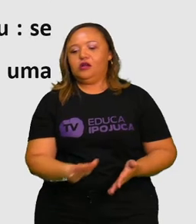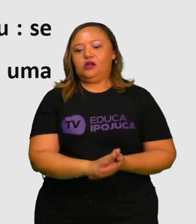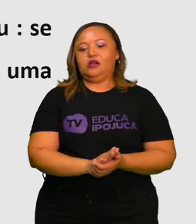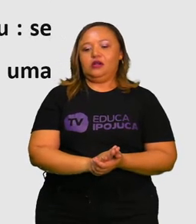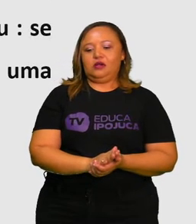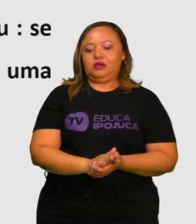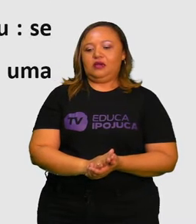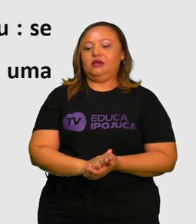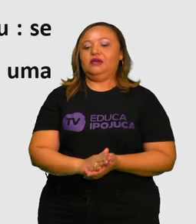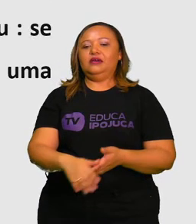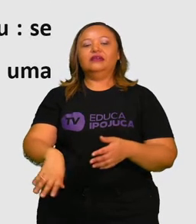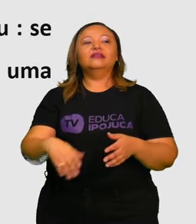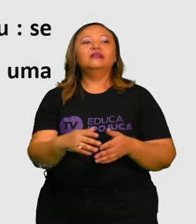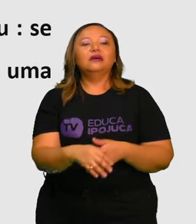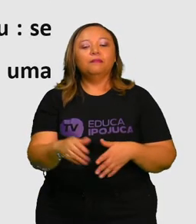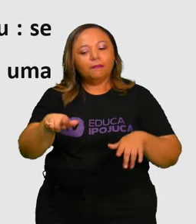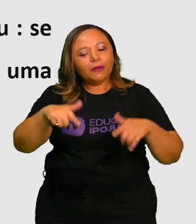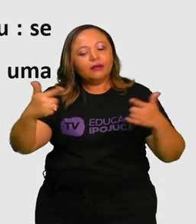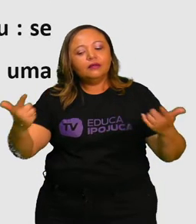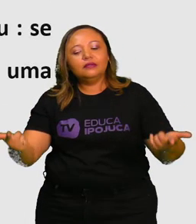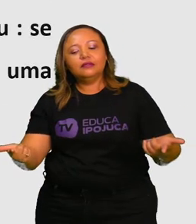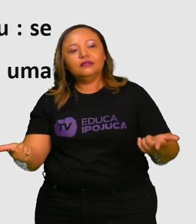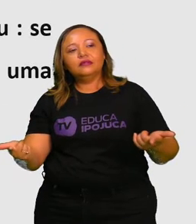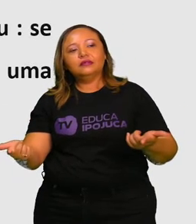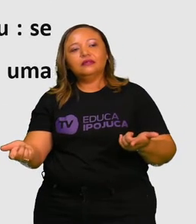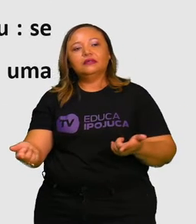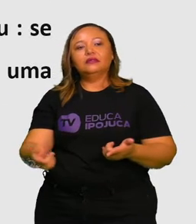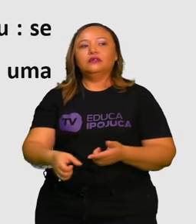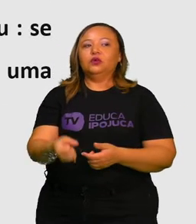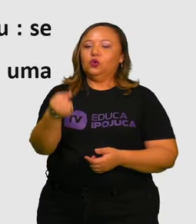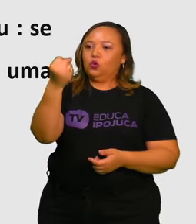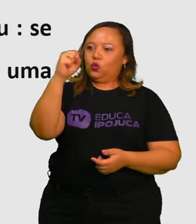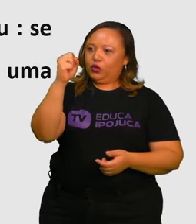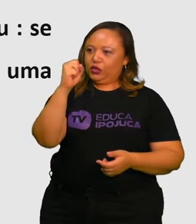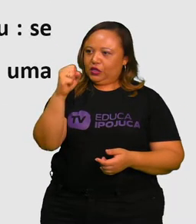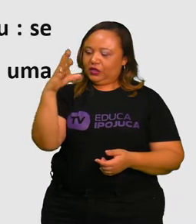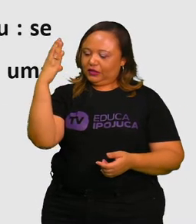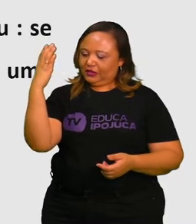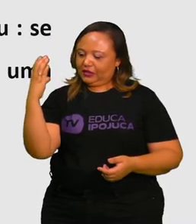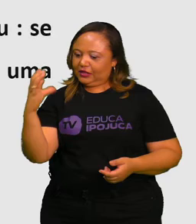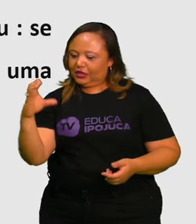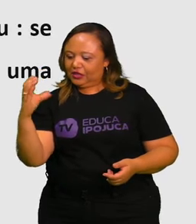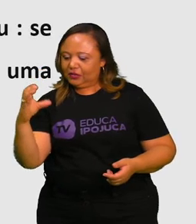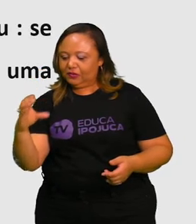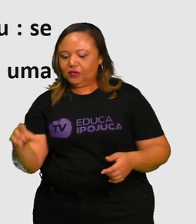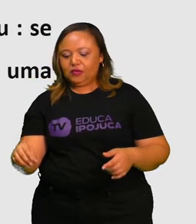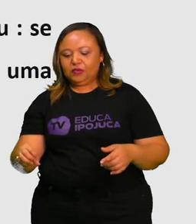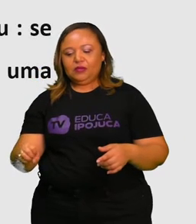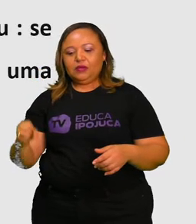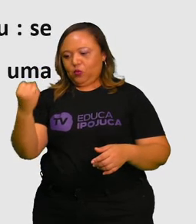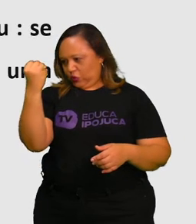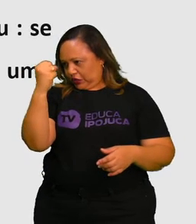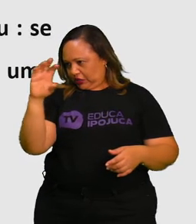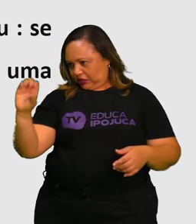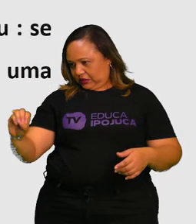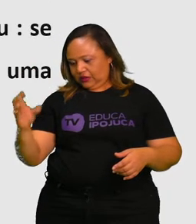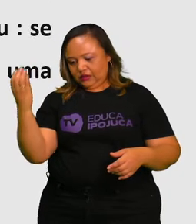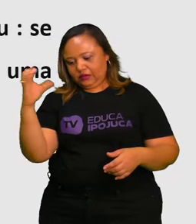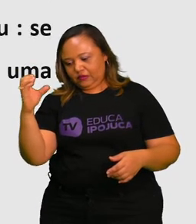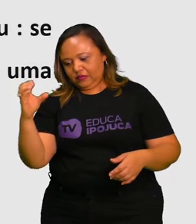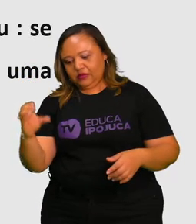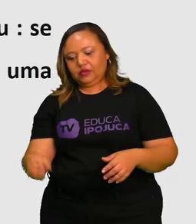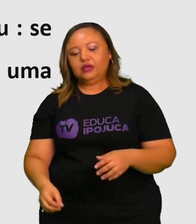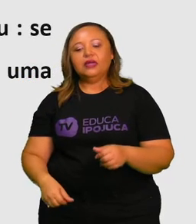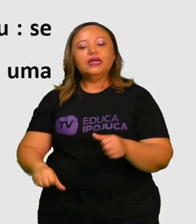manteigada para cima. Mas, no final de 80 cm da viagem, ela não tem tempo para isso. Meteus